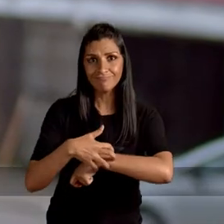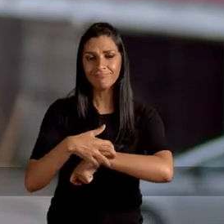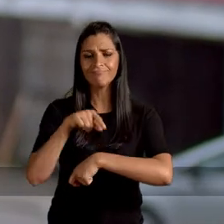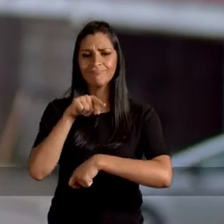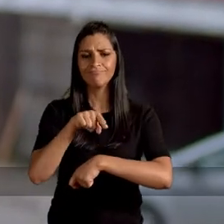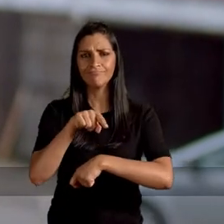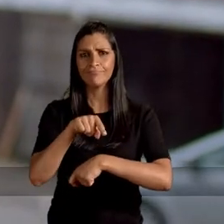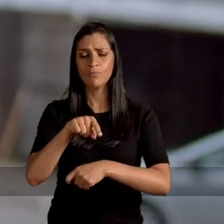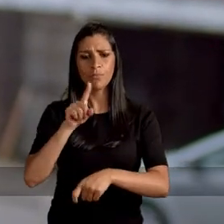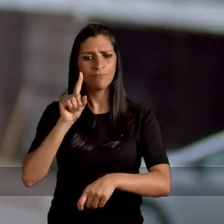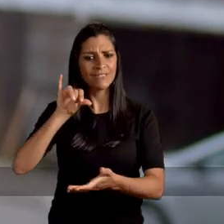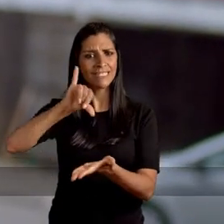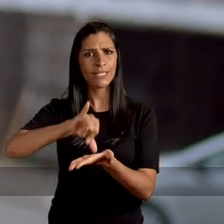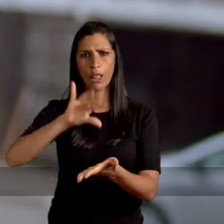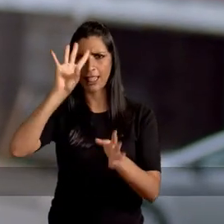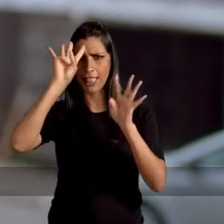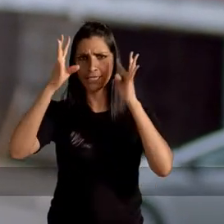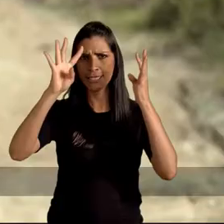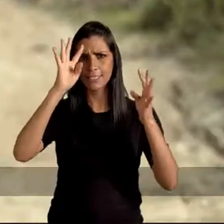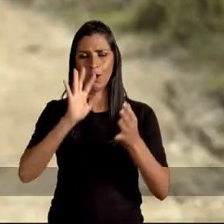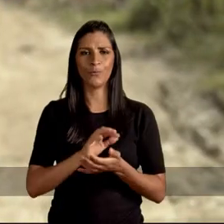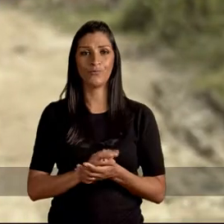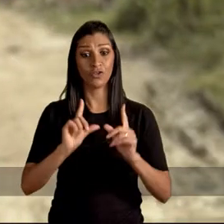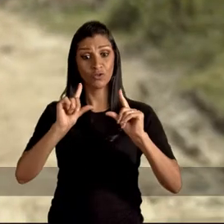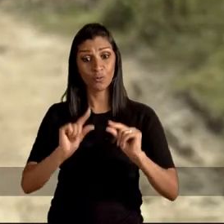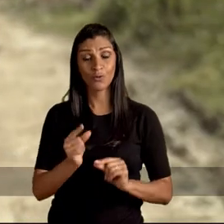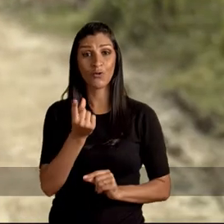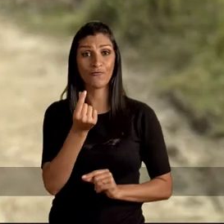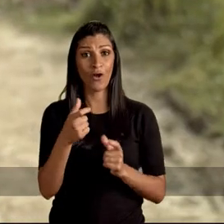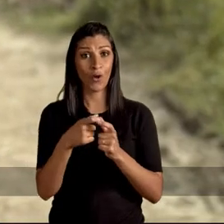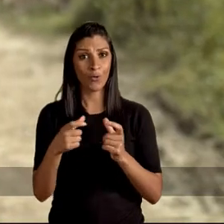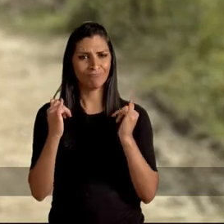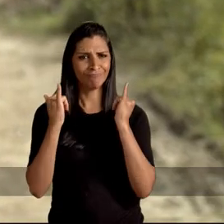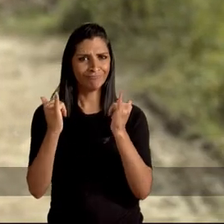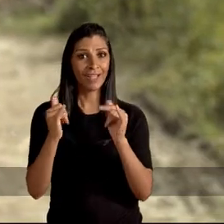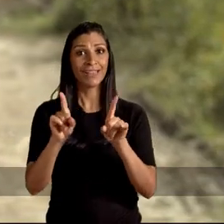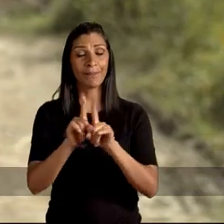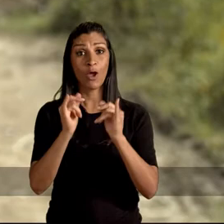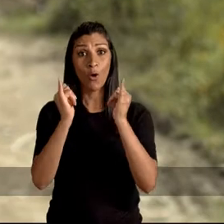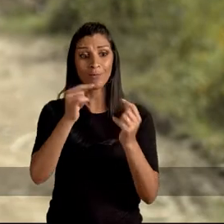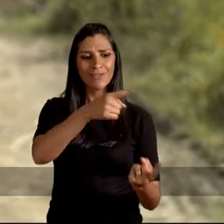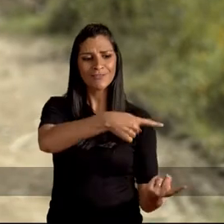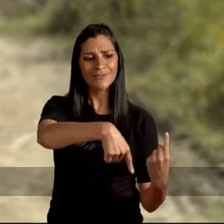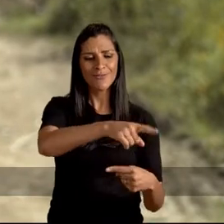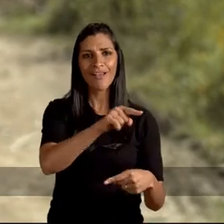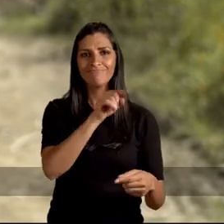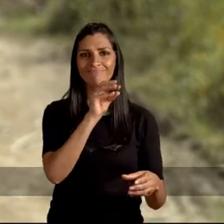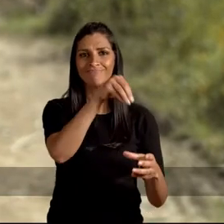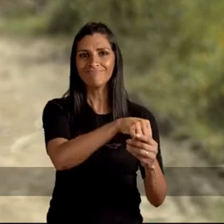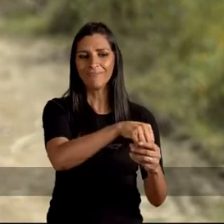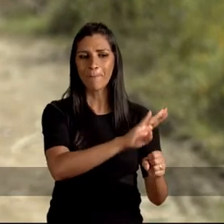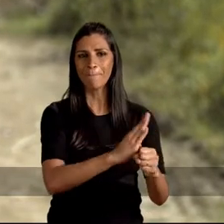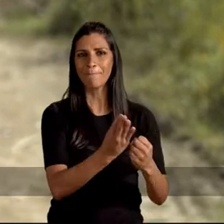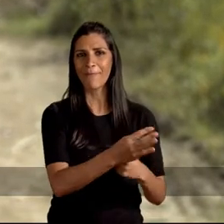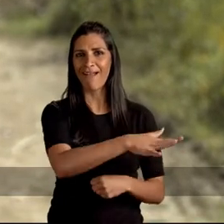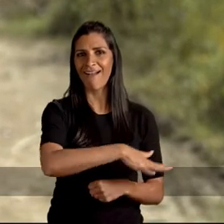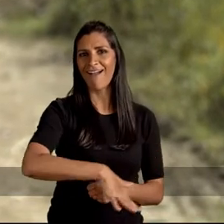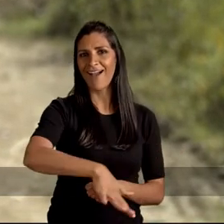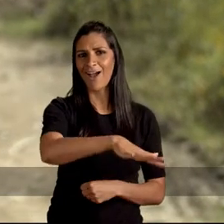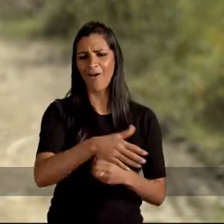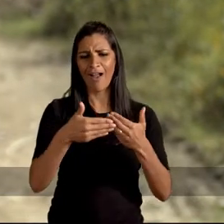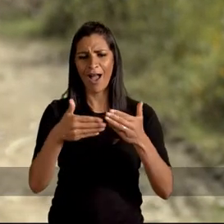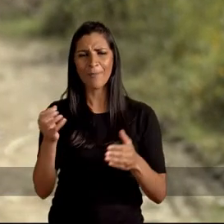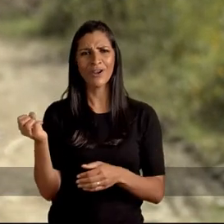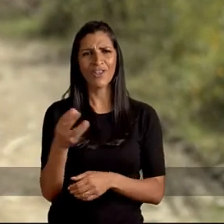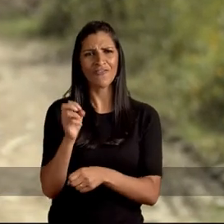a periferia no centro das decisões. Vamos reduzir o custo da passagem e colocar as linhas de ônibus para circular dentro